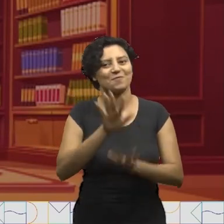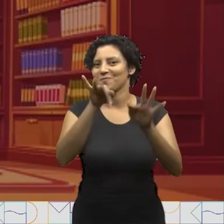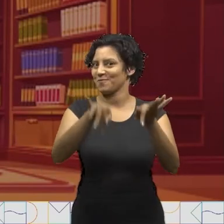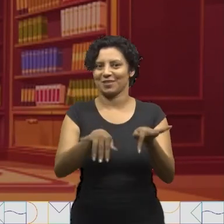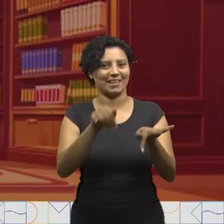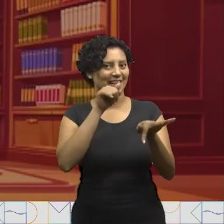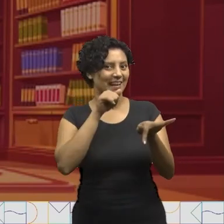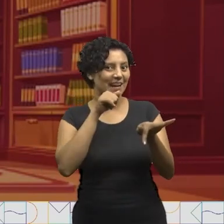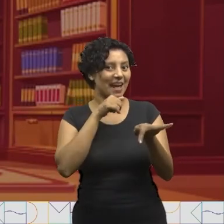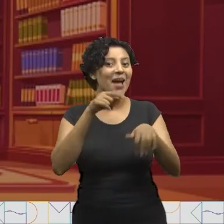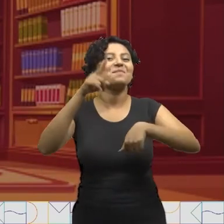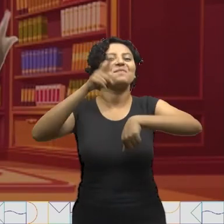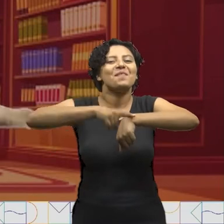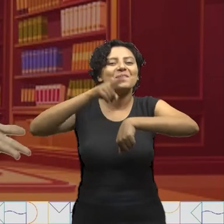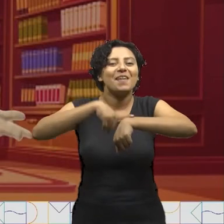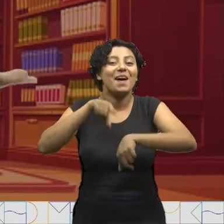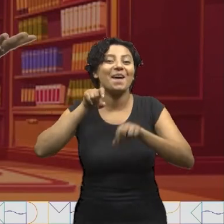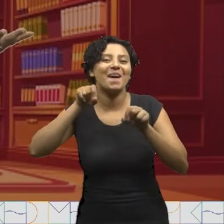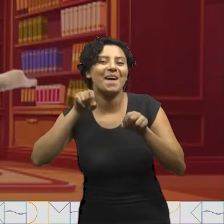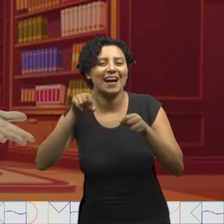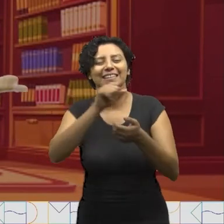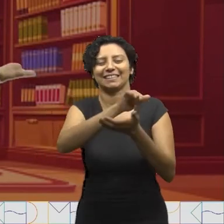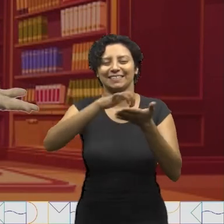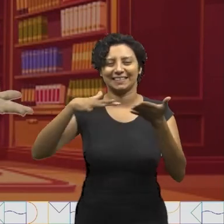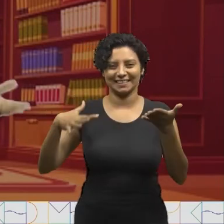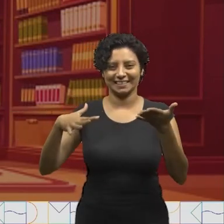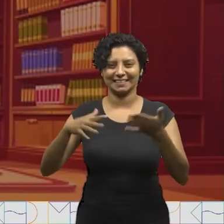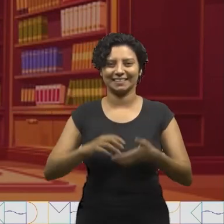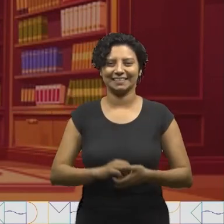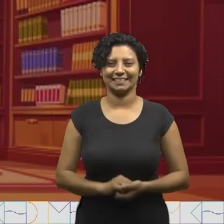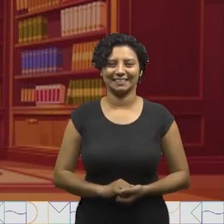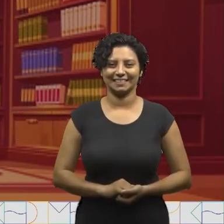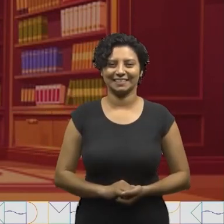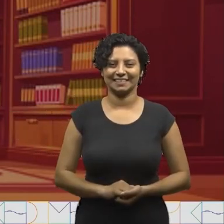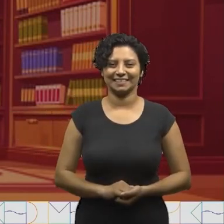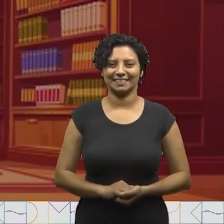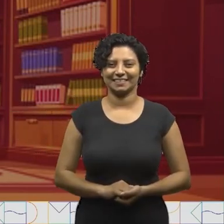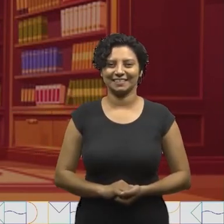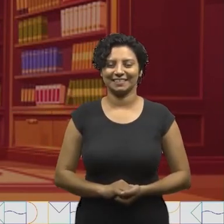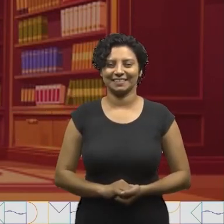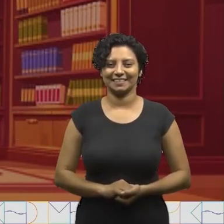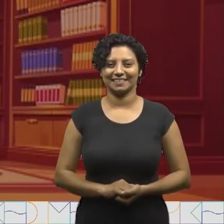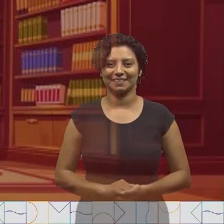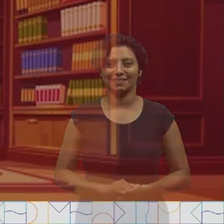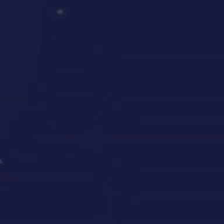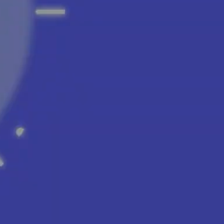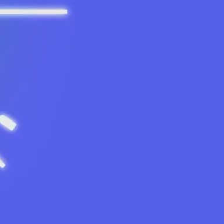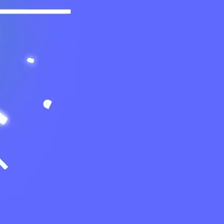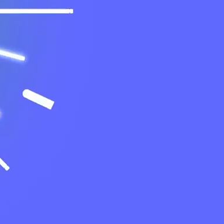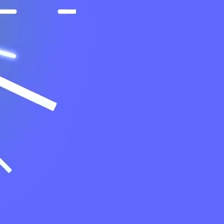ainda não terminou, porque chegou a nossa hora da atividade. Vamos lá?